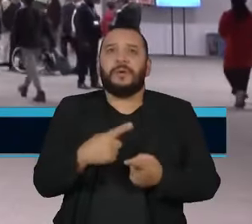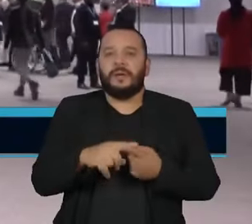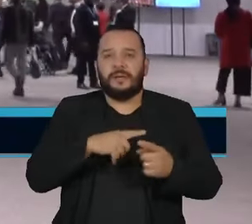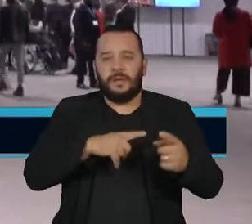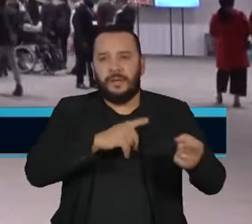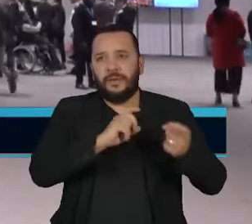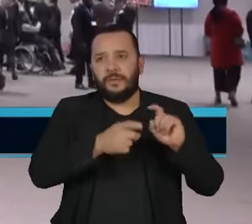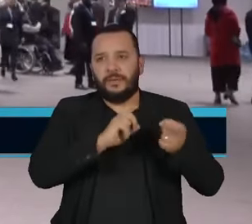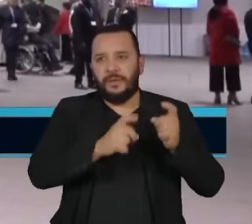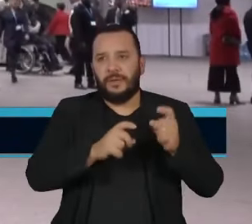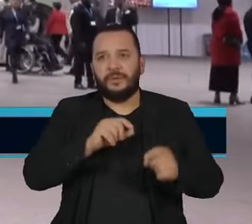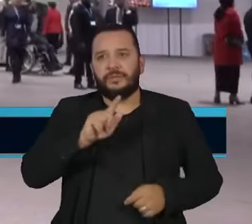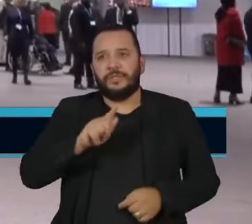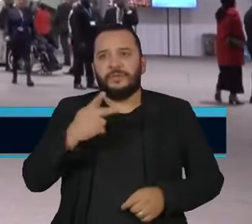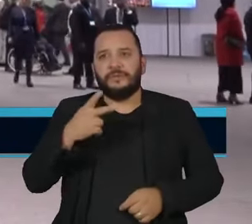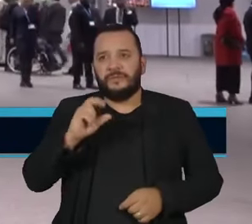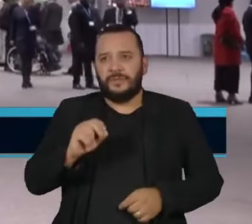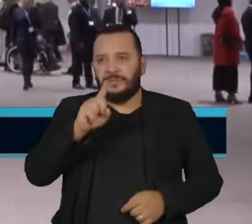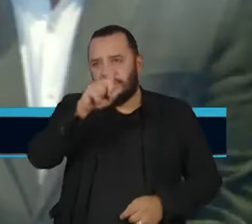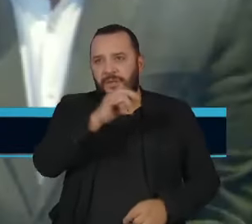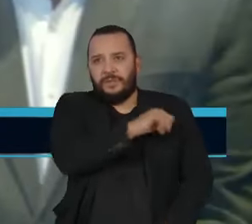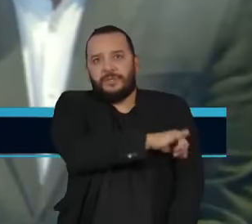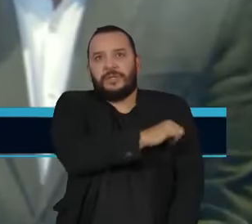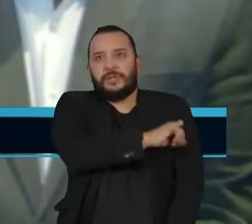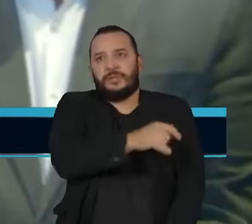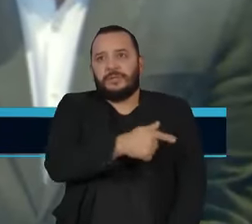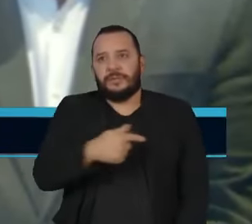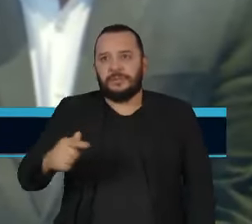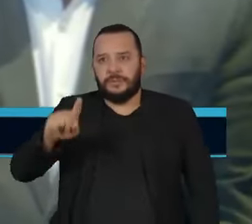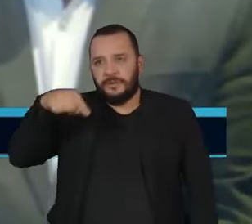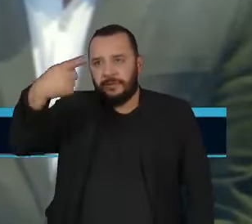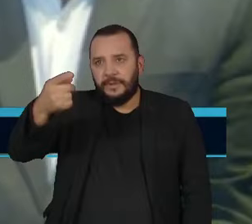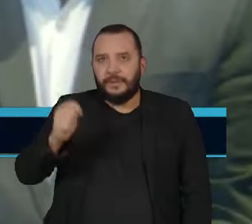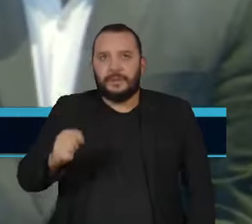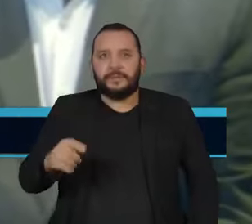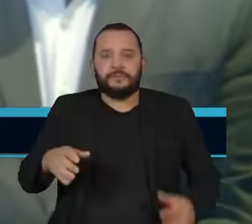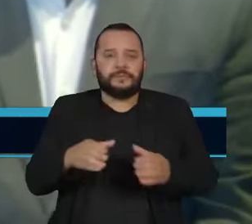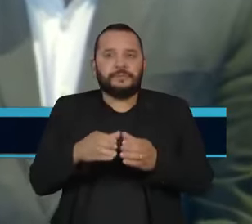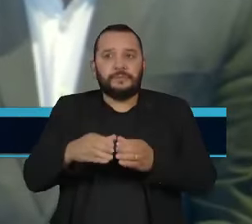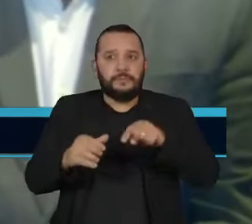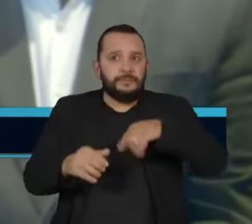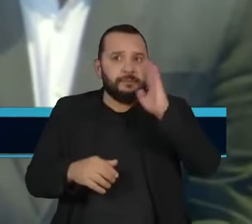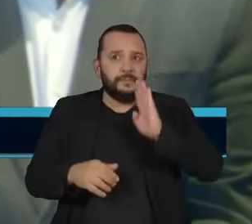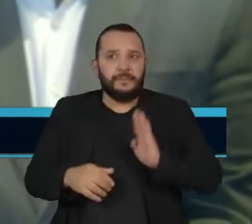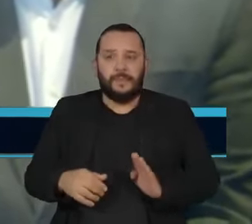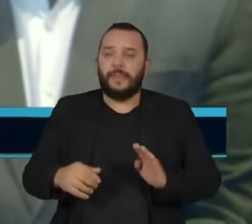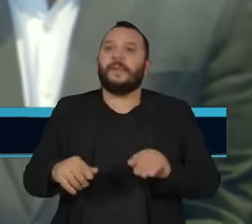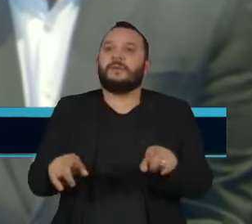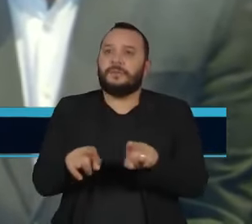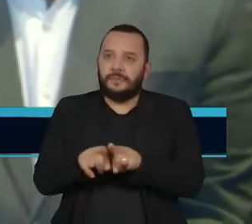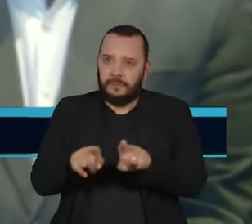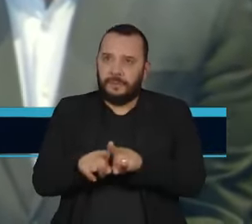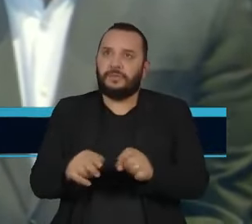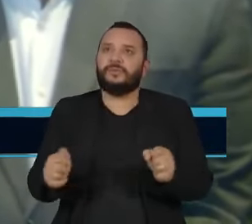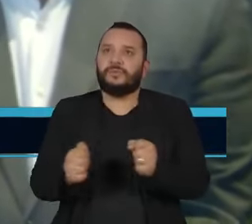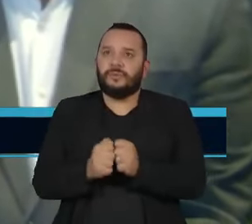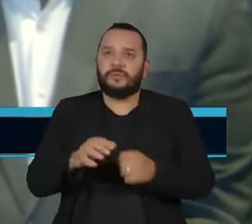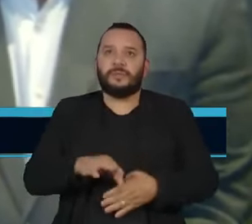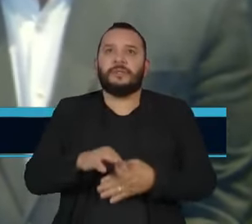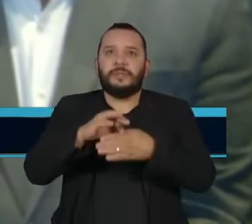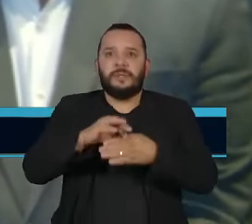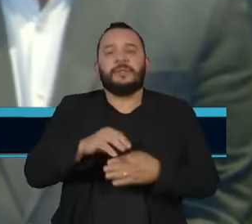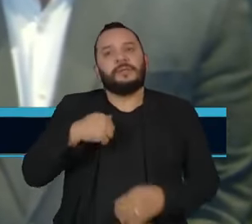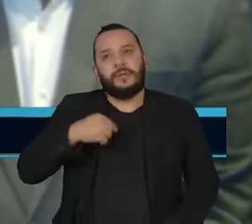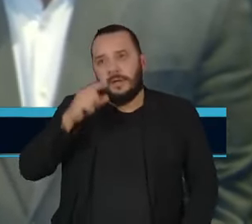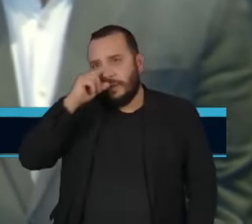acontece na semana que vem no Rio de Janeiro. A comitiva brasileira, liderada pelo vice-presidente Geraldo Alckmin, que representa o